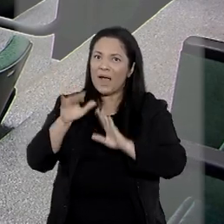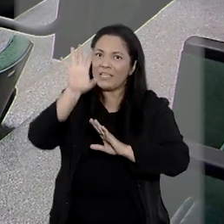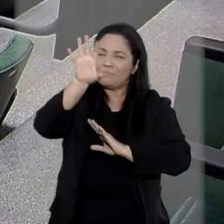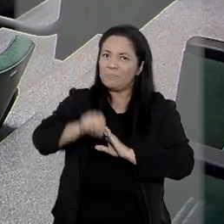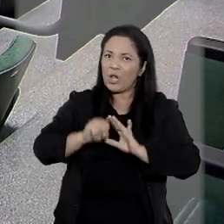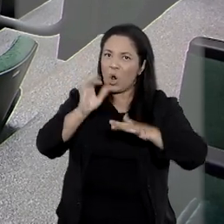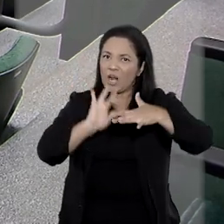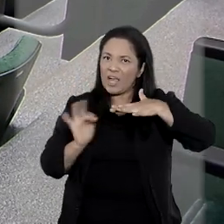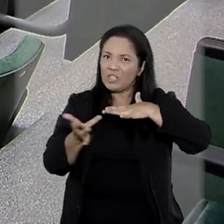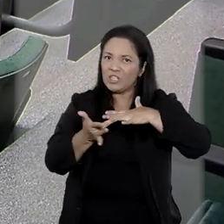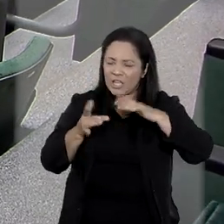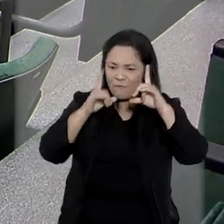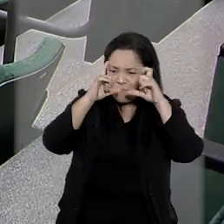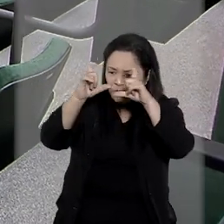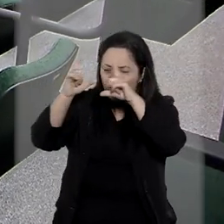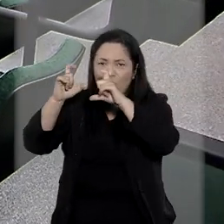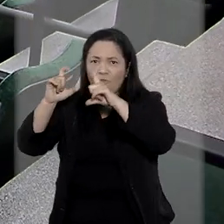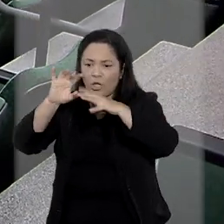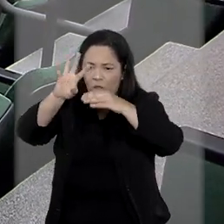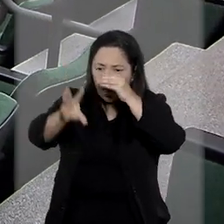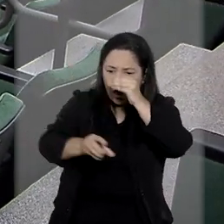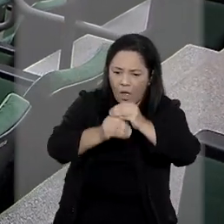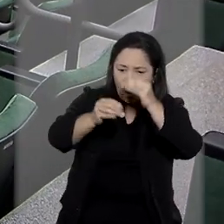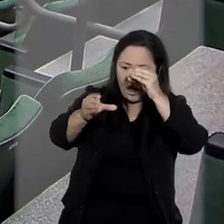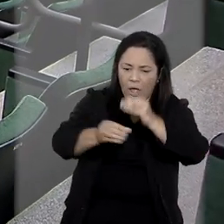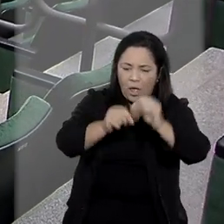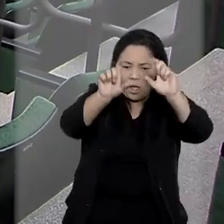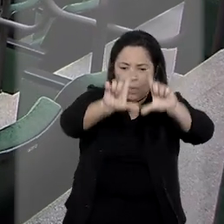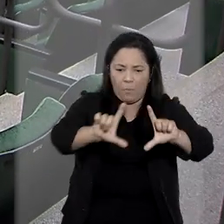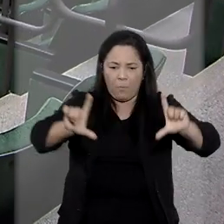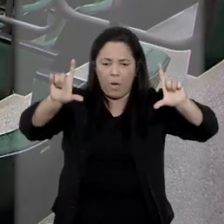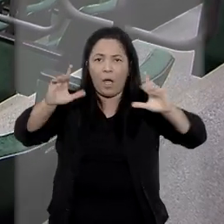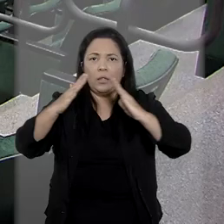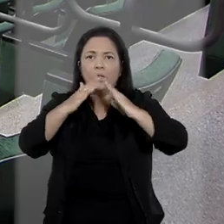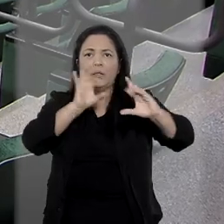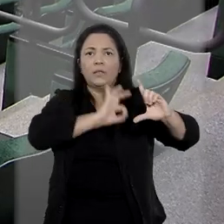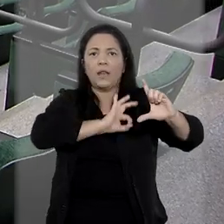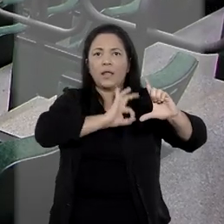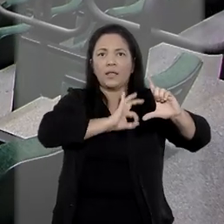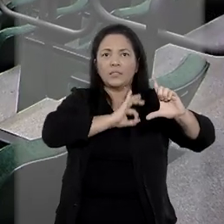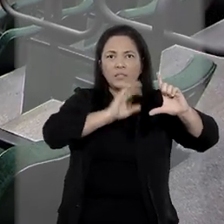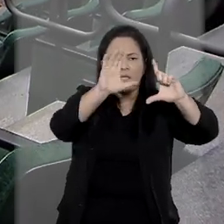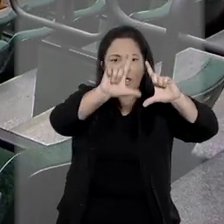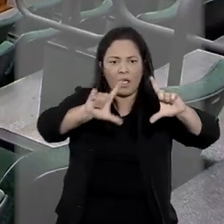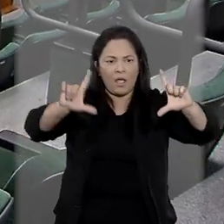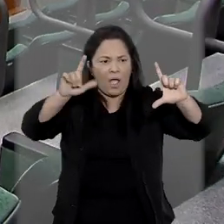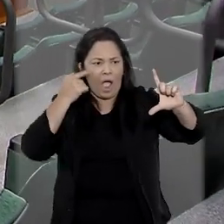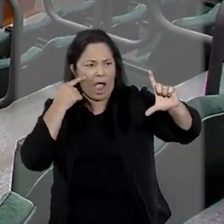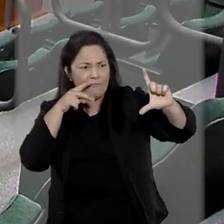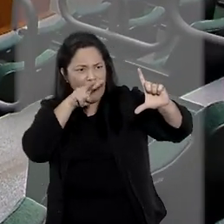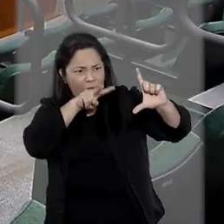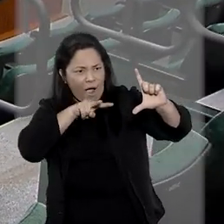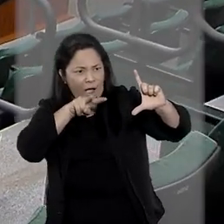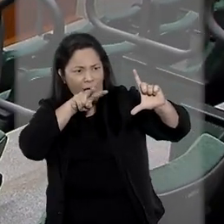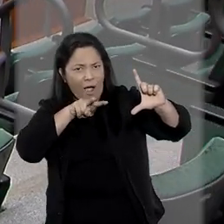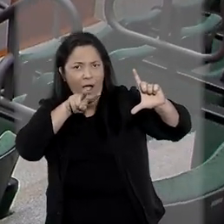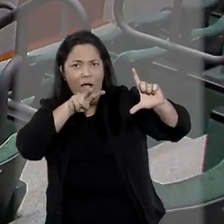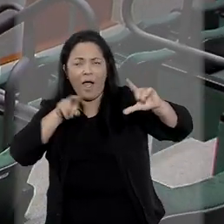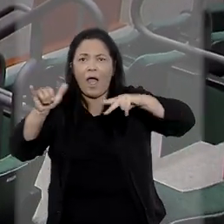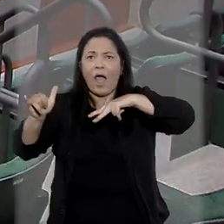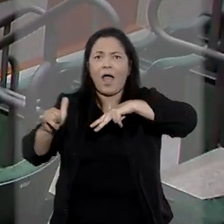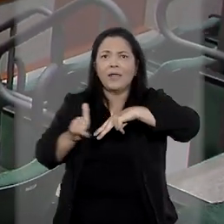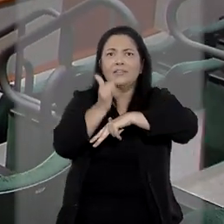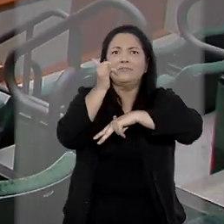retiradas de redes sociais, foram incluídas no mural de suspeitos da delegacia. A partir daí, com base nessas